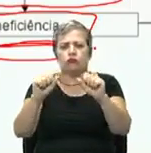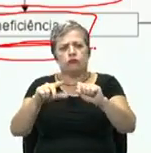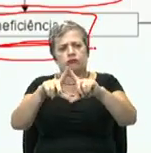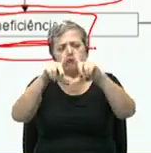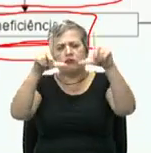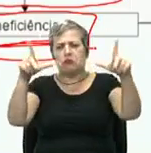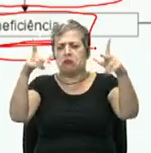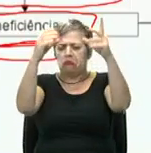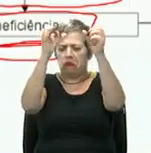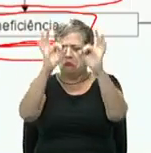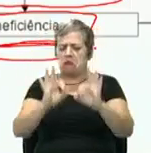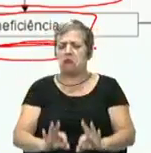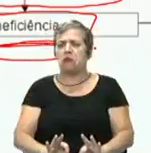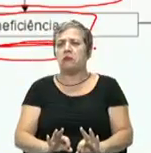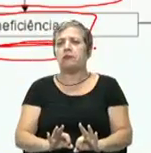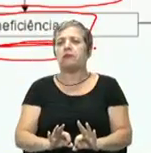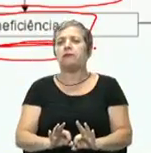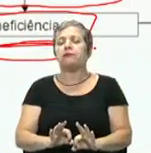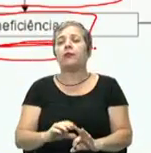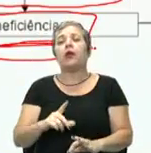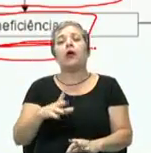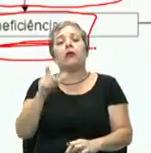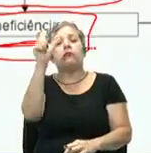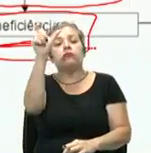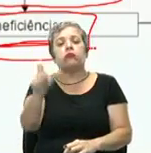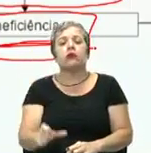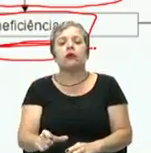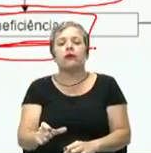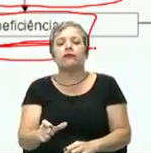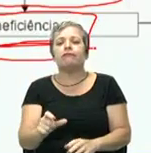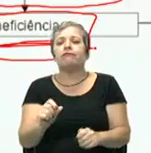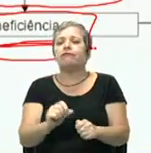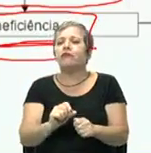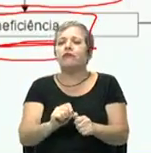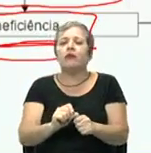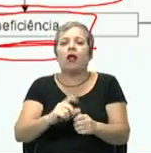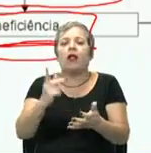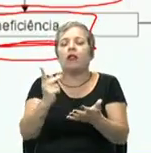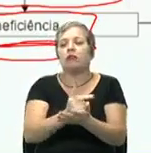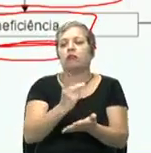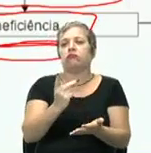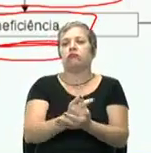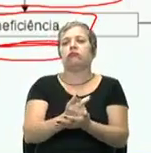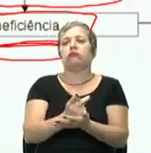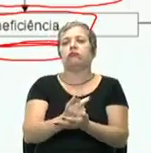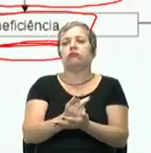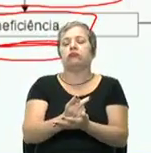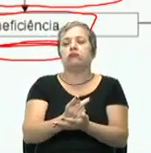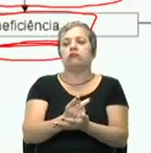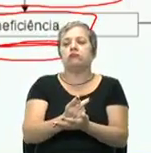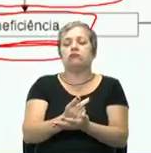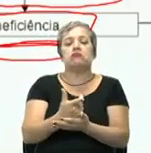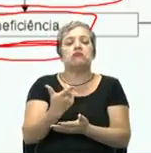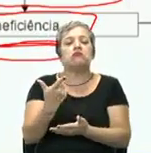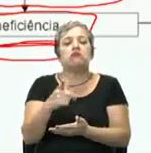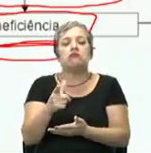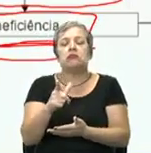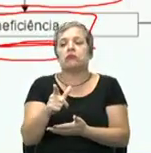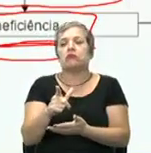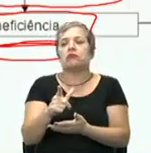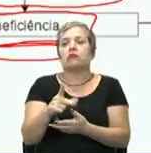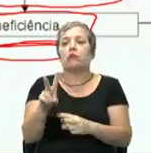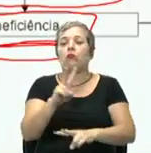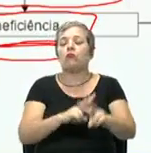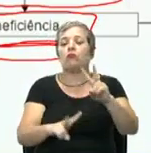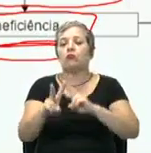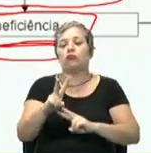determinado e alguém sai e não está desenvolvendo, não está fazendo a previsão, não está tendo a